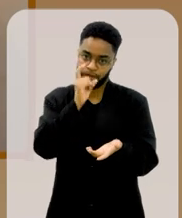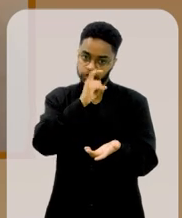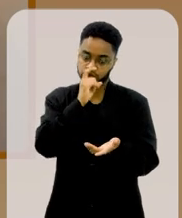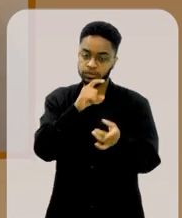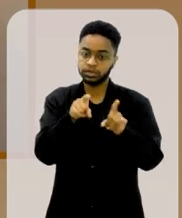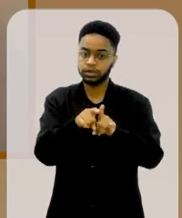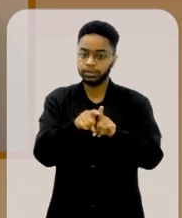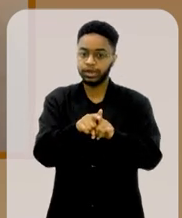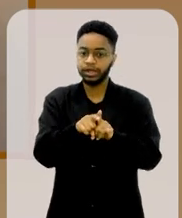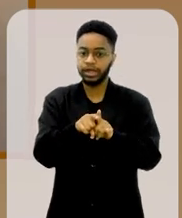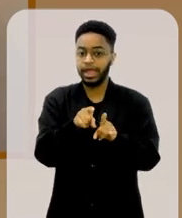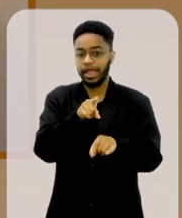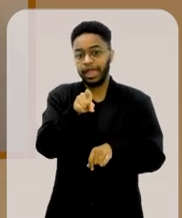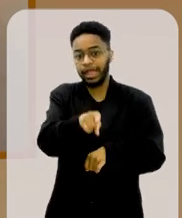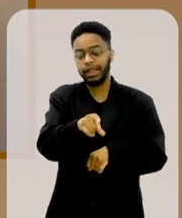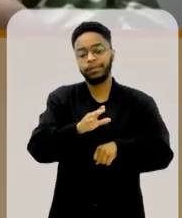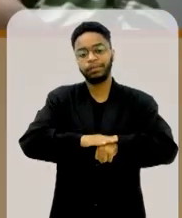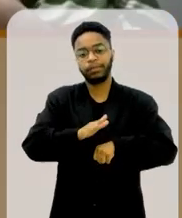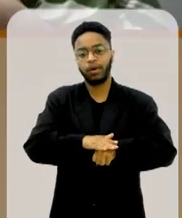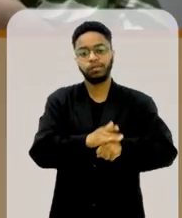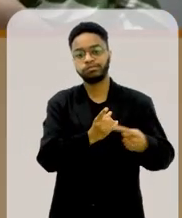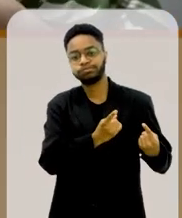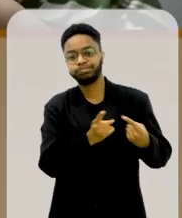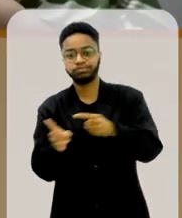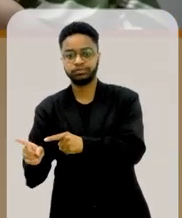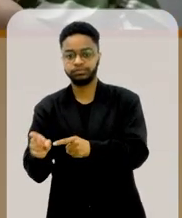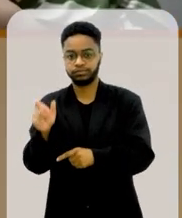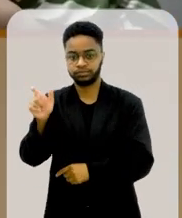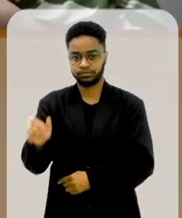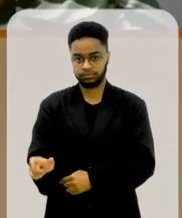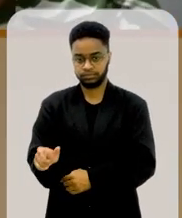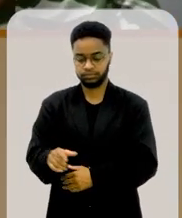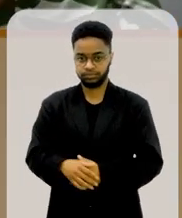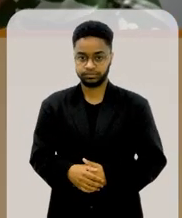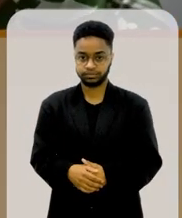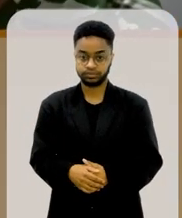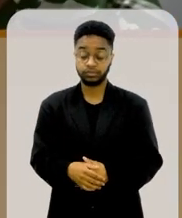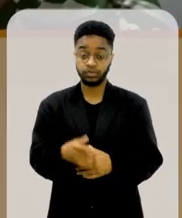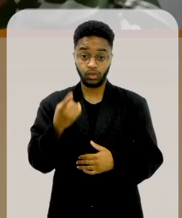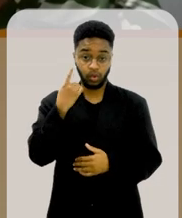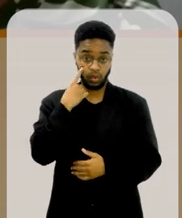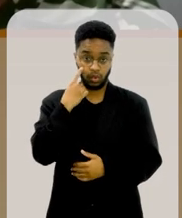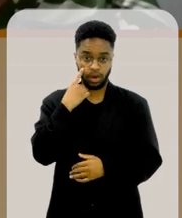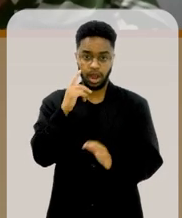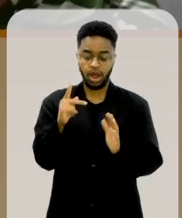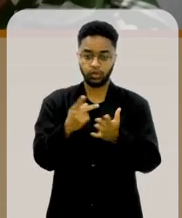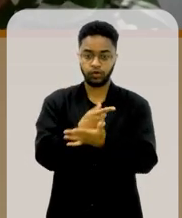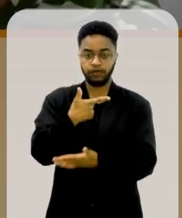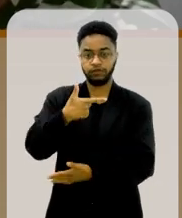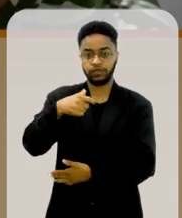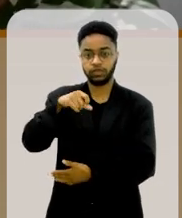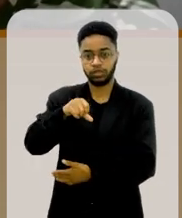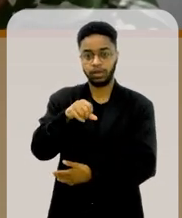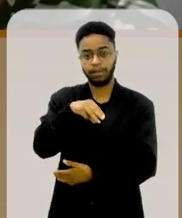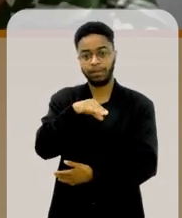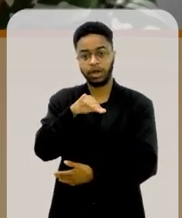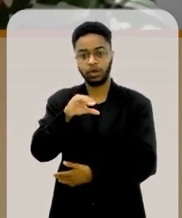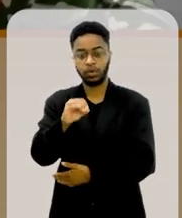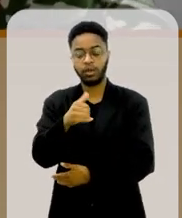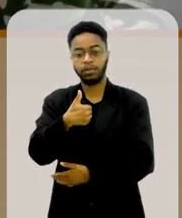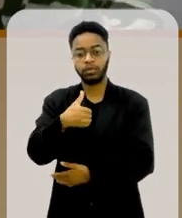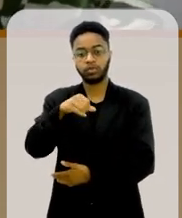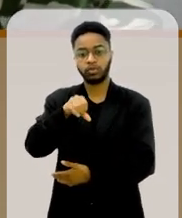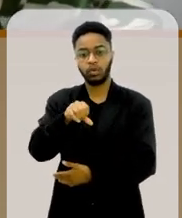envolvido nessa violência? Olha, o fato aconteceu em 29 de maio de